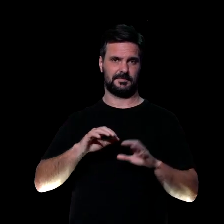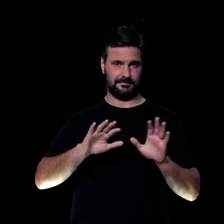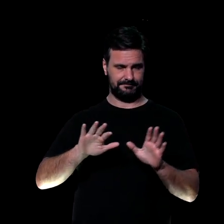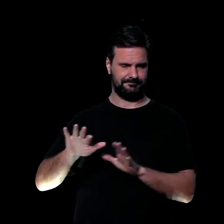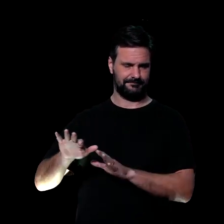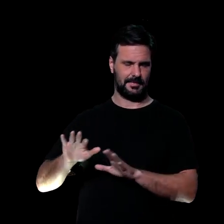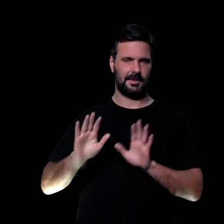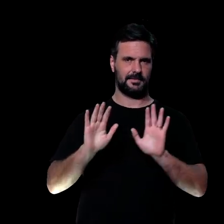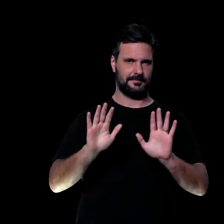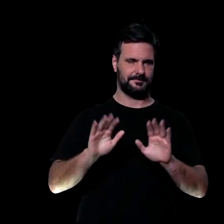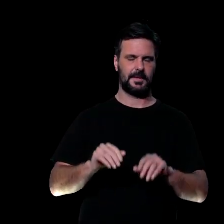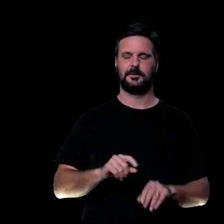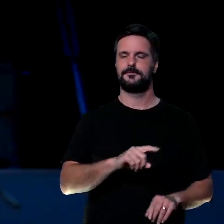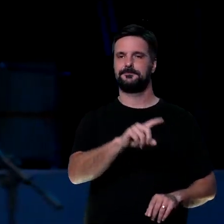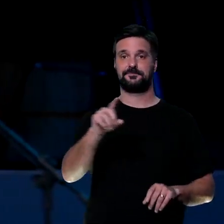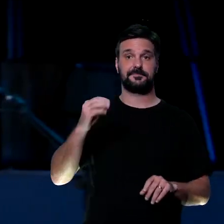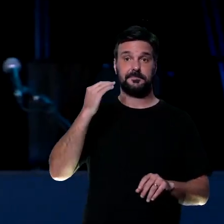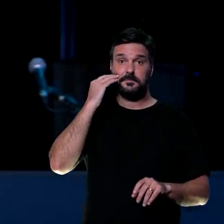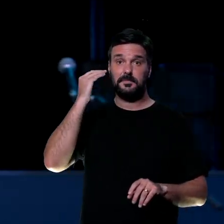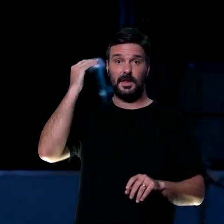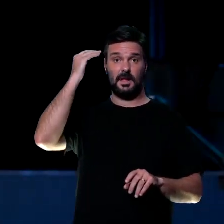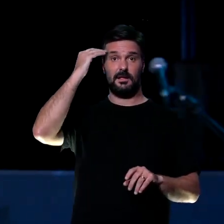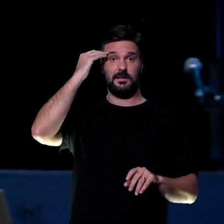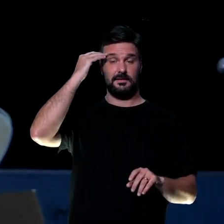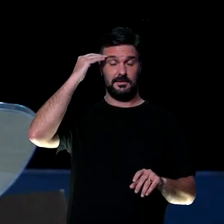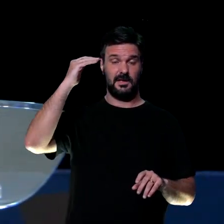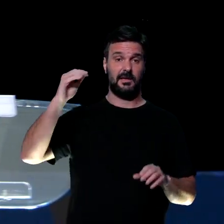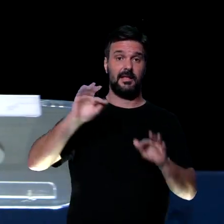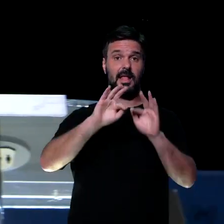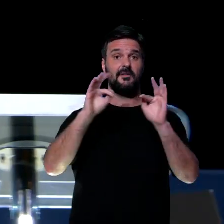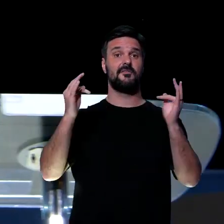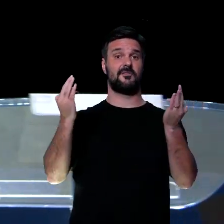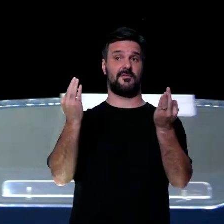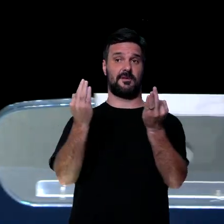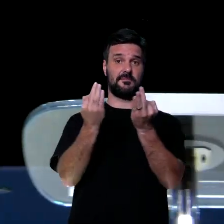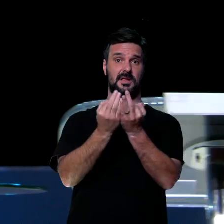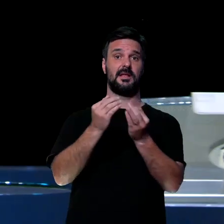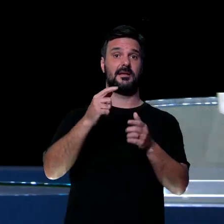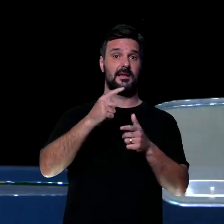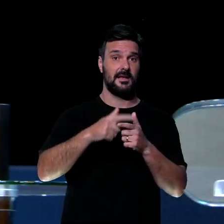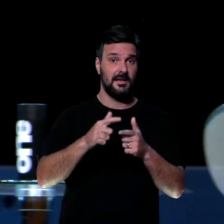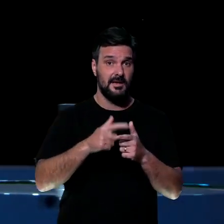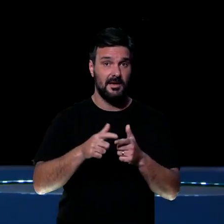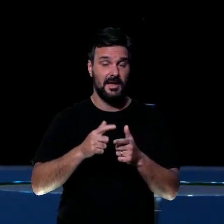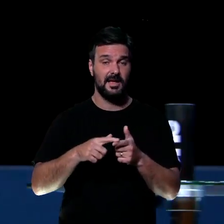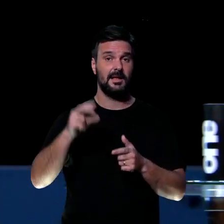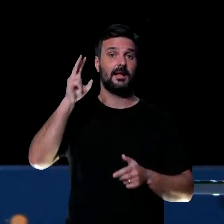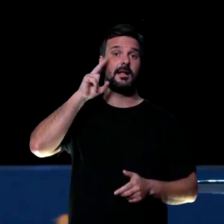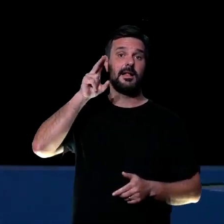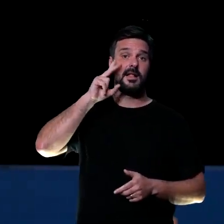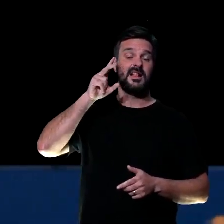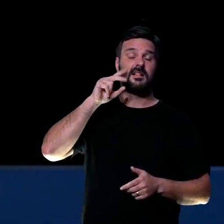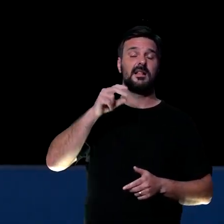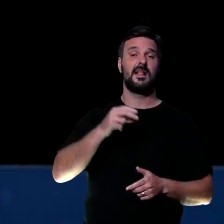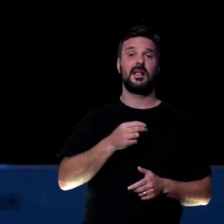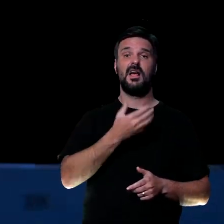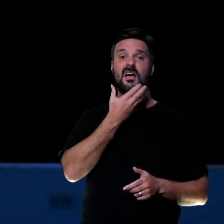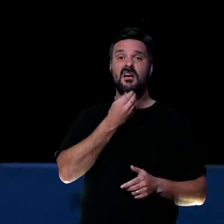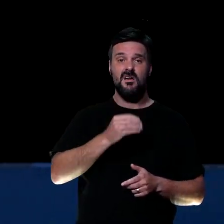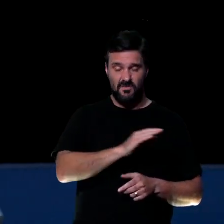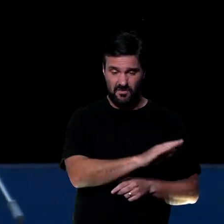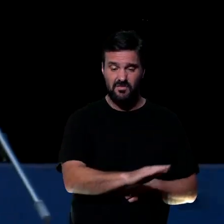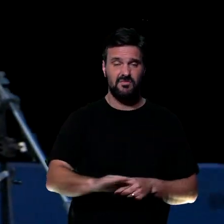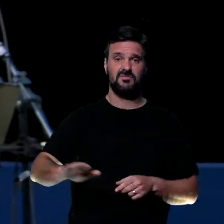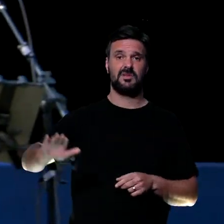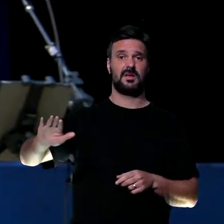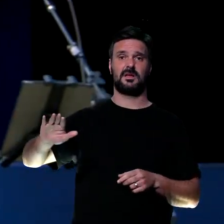e até adolescentes sobre algumas crises que eles estavam enfrentando em família, por exemplo. Eu lembro de um menino que ele veio falar para mim que ele não sentia que